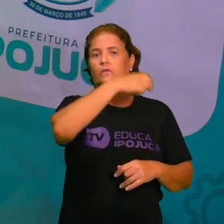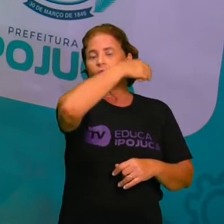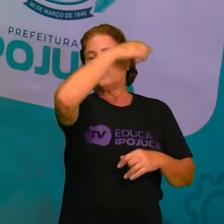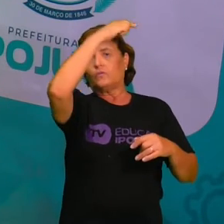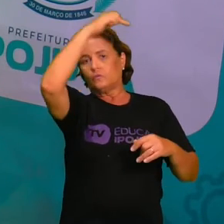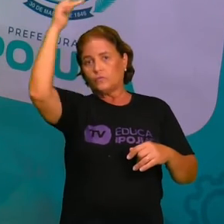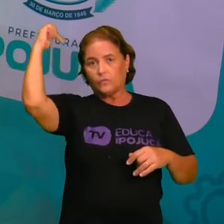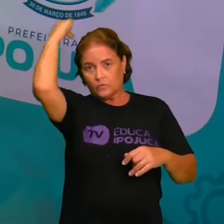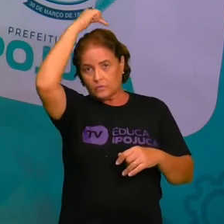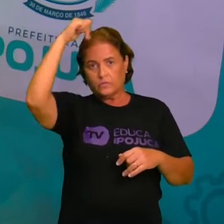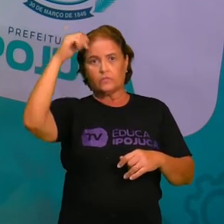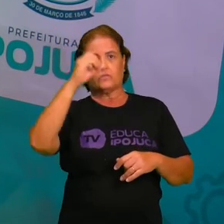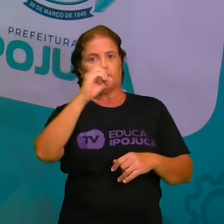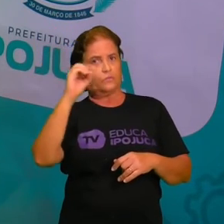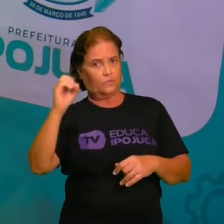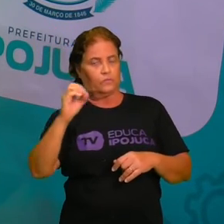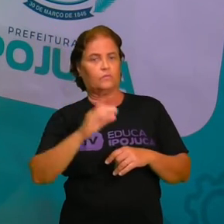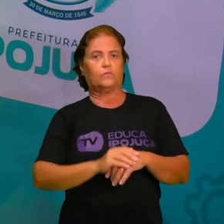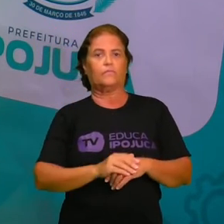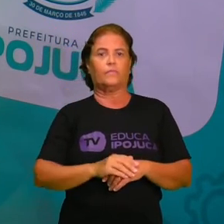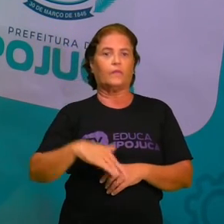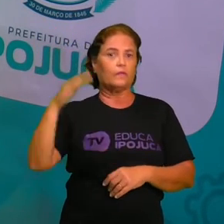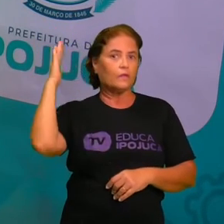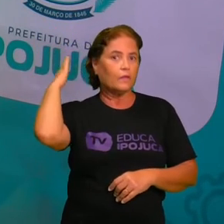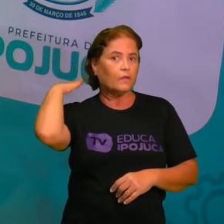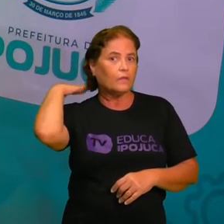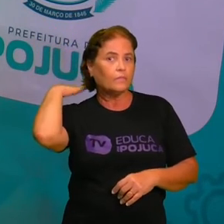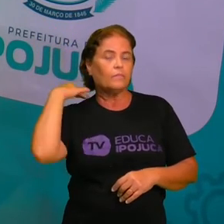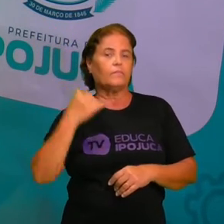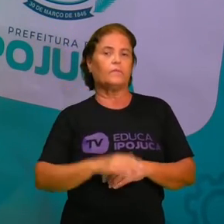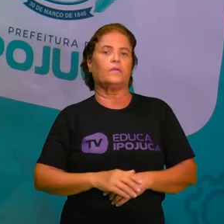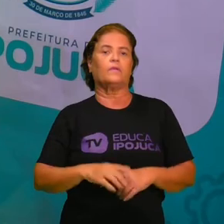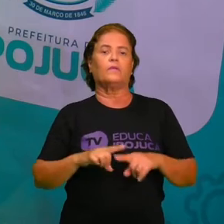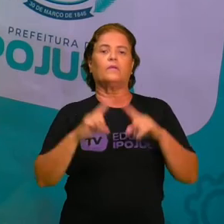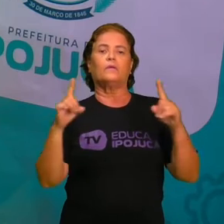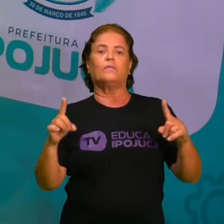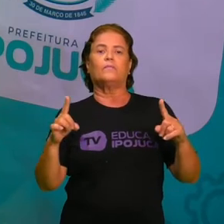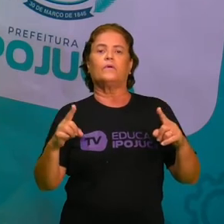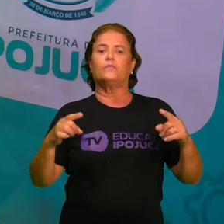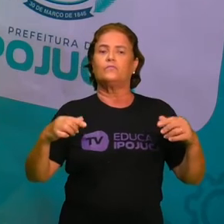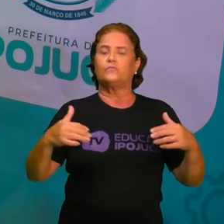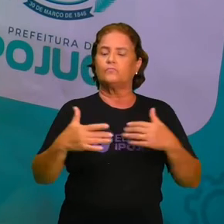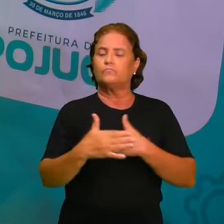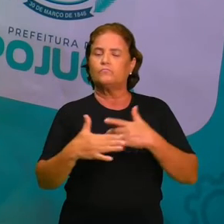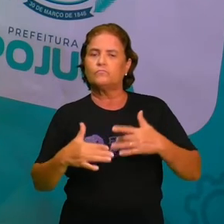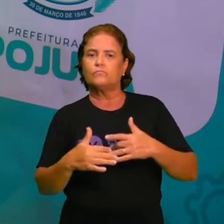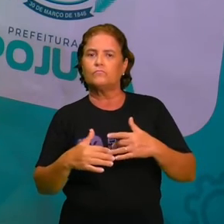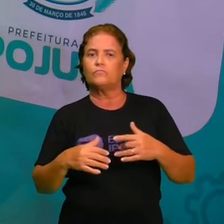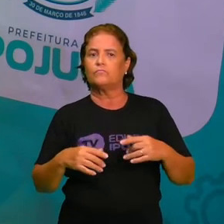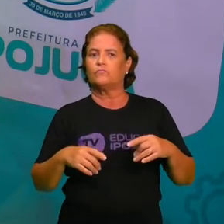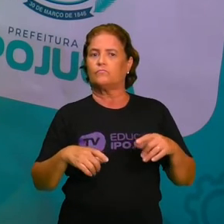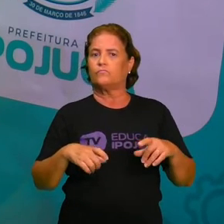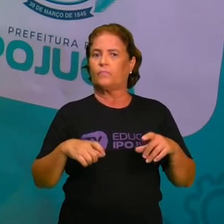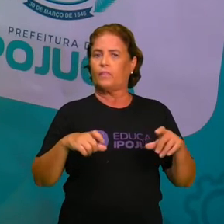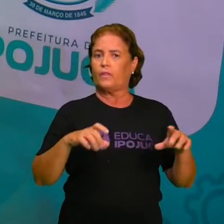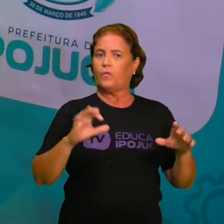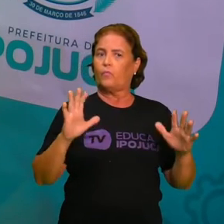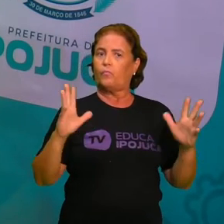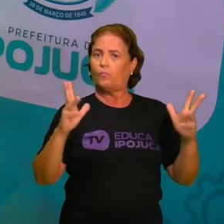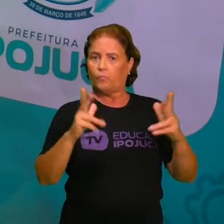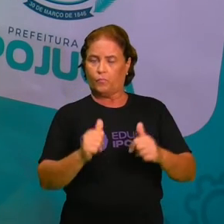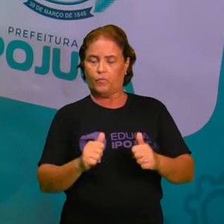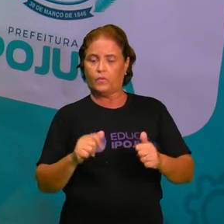existem os centros mais urbanos, a condensação populacional urbana. E as outras áreas